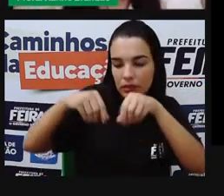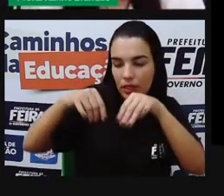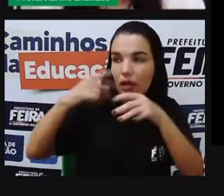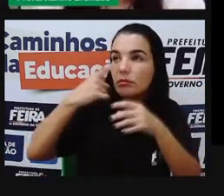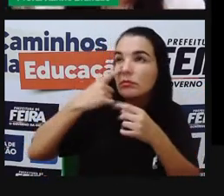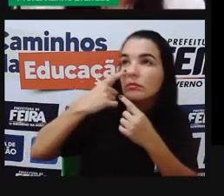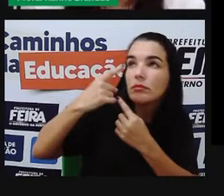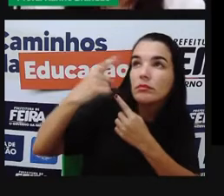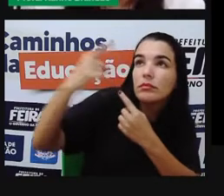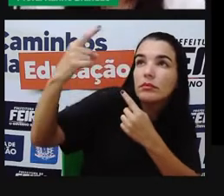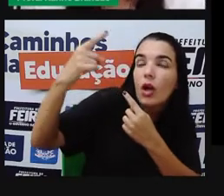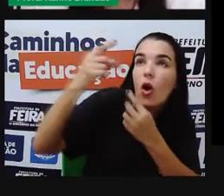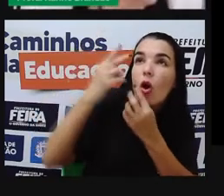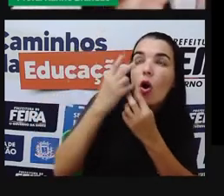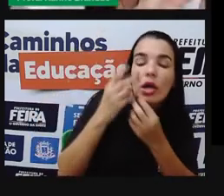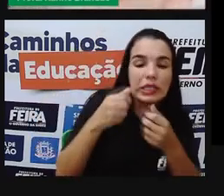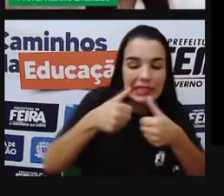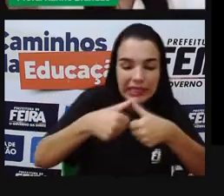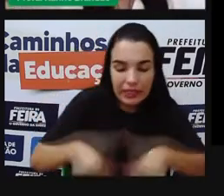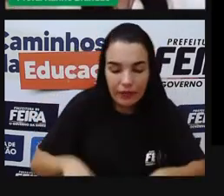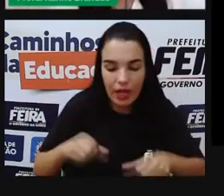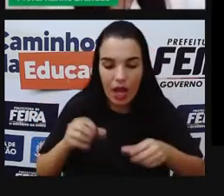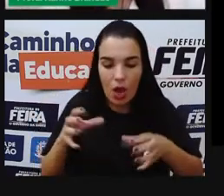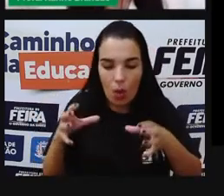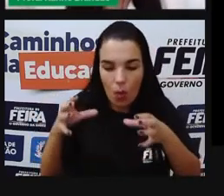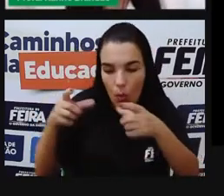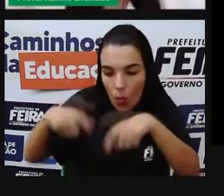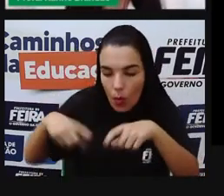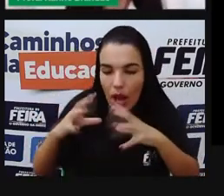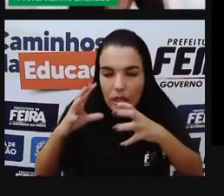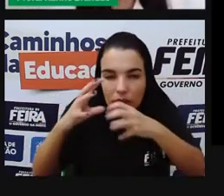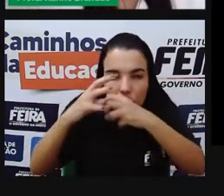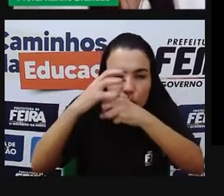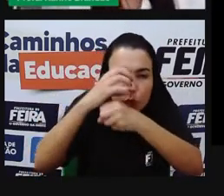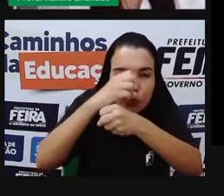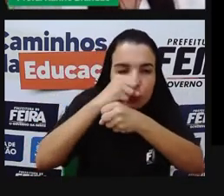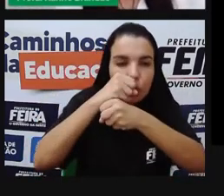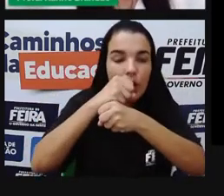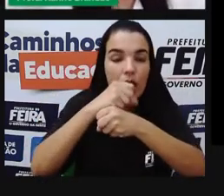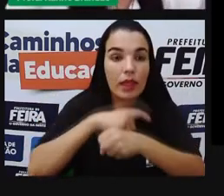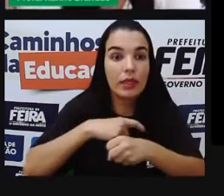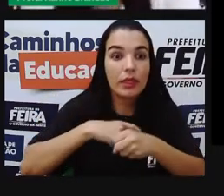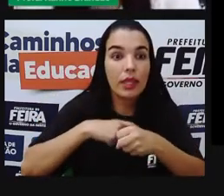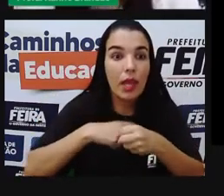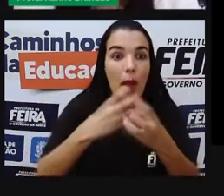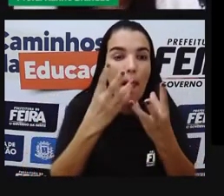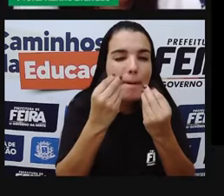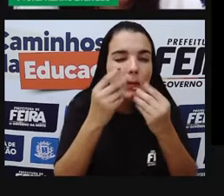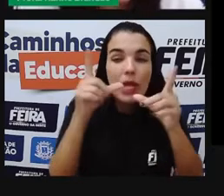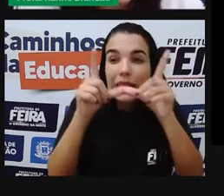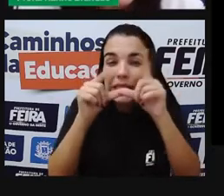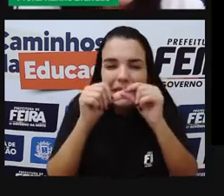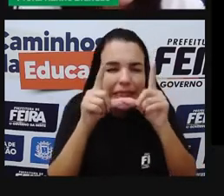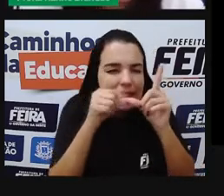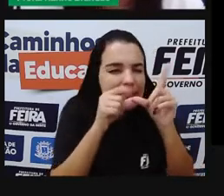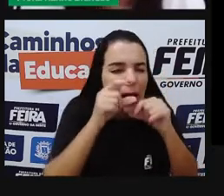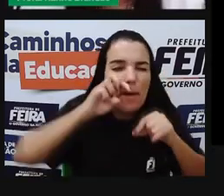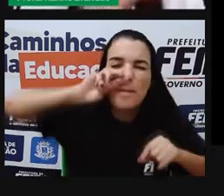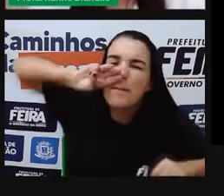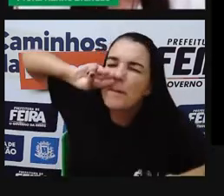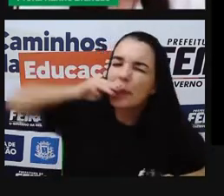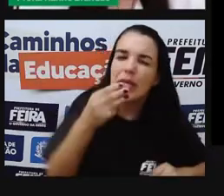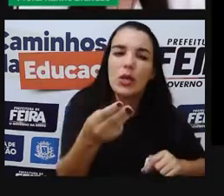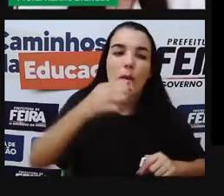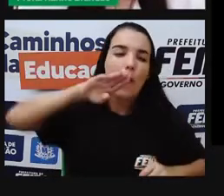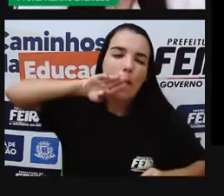E olhando para o céu, a gente vai ver uma faixa de luz, né? Uma faixa de estrelas, como nessa imagem,